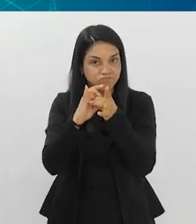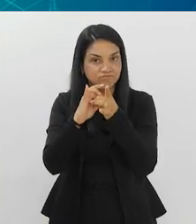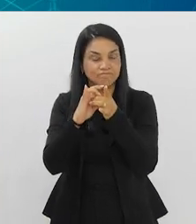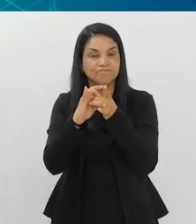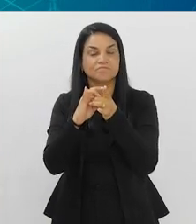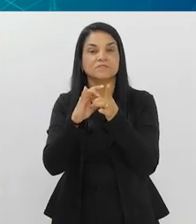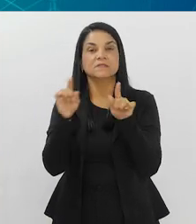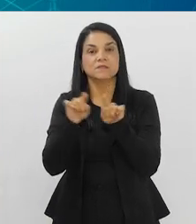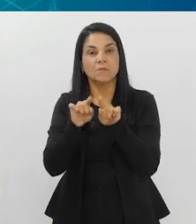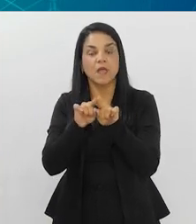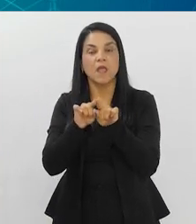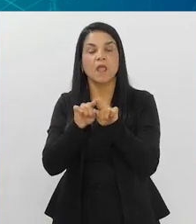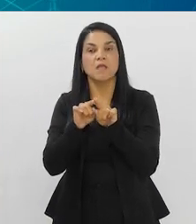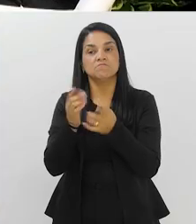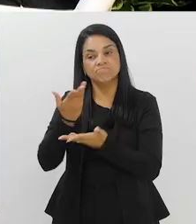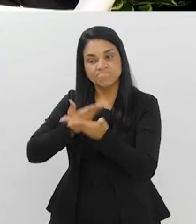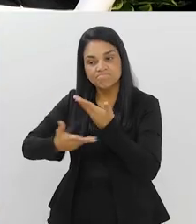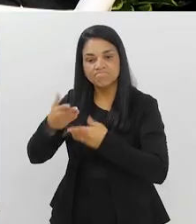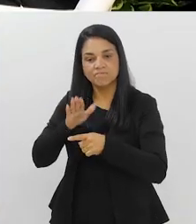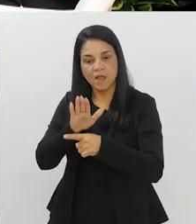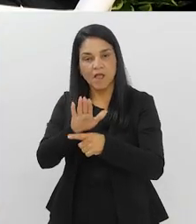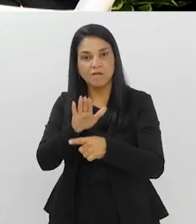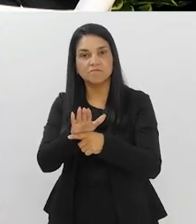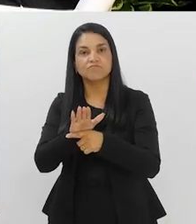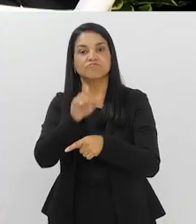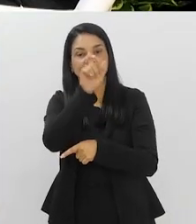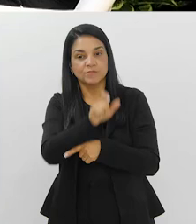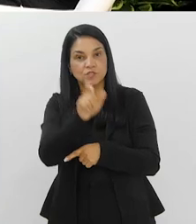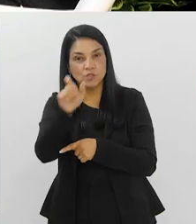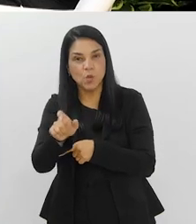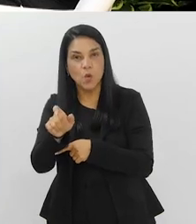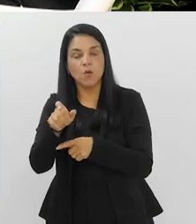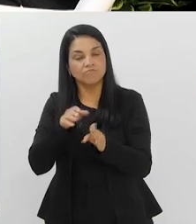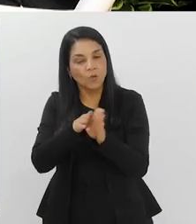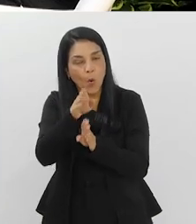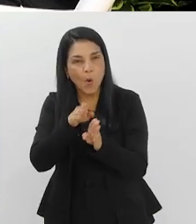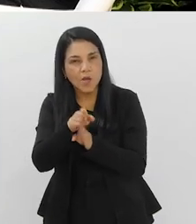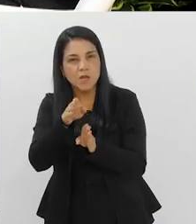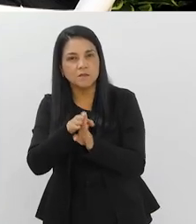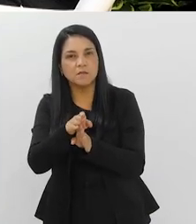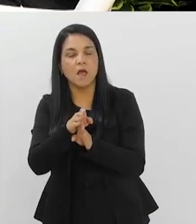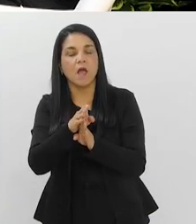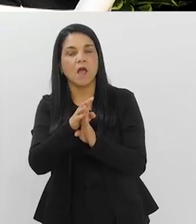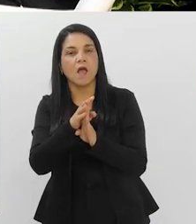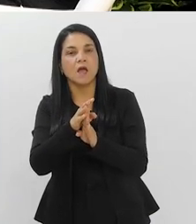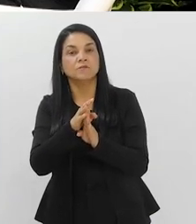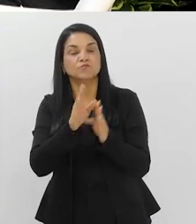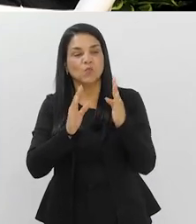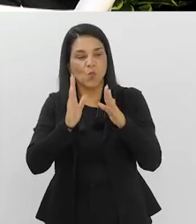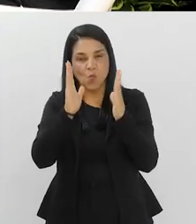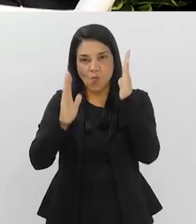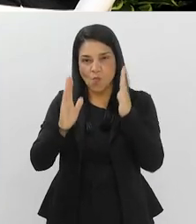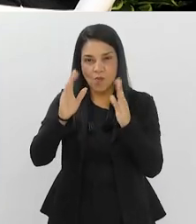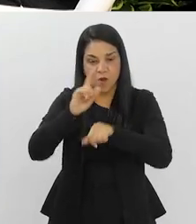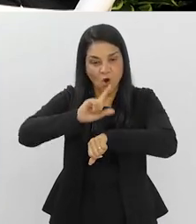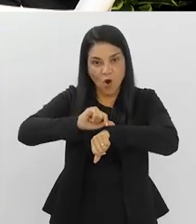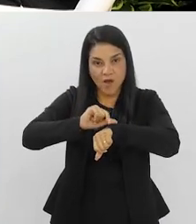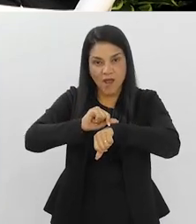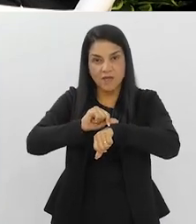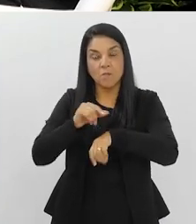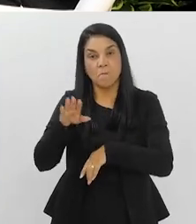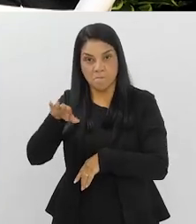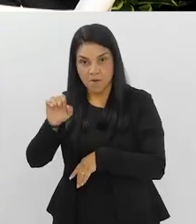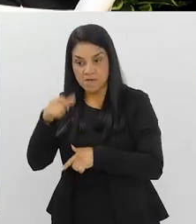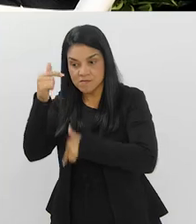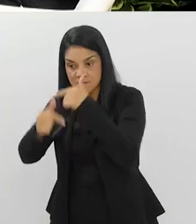a ver também com a gente dar conveniência ao paciente e dar a vacina no horário para ele, para que ele possa vacinar no horário mais confortável. Muitas